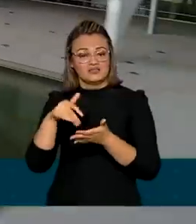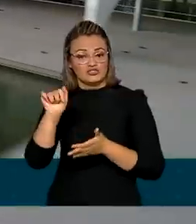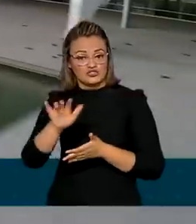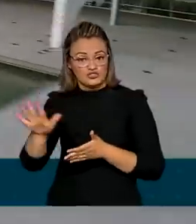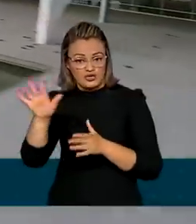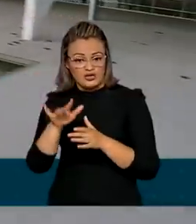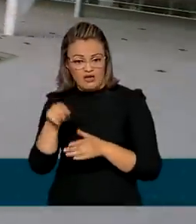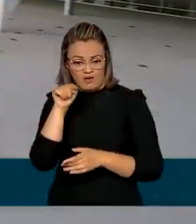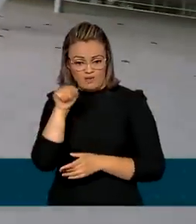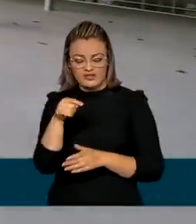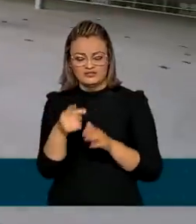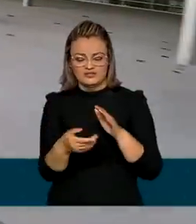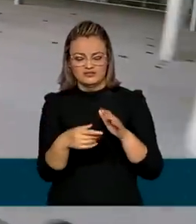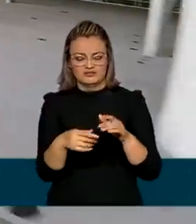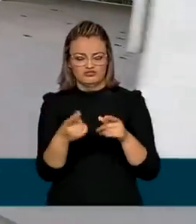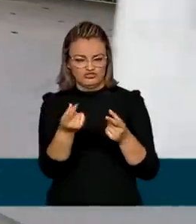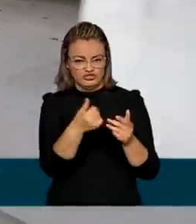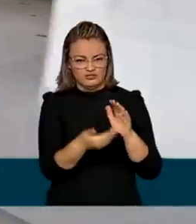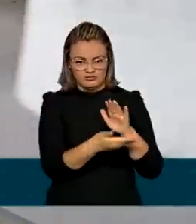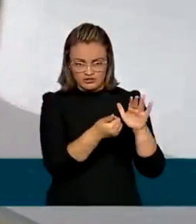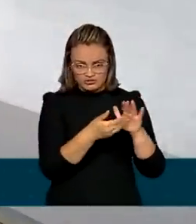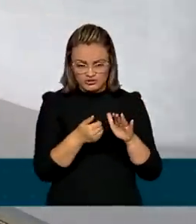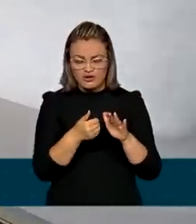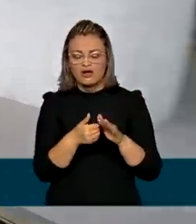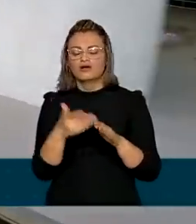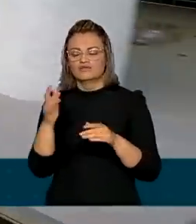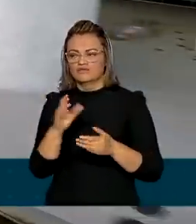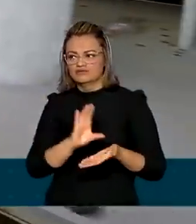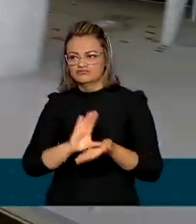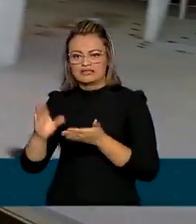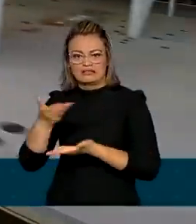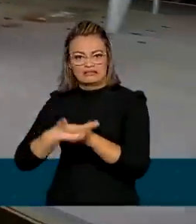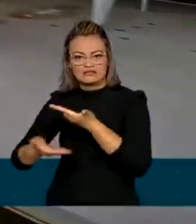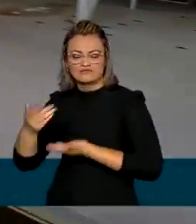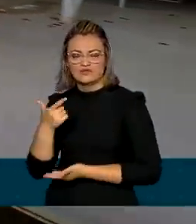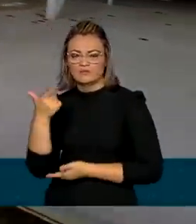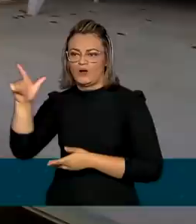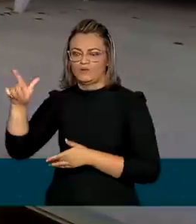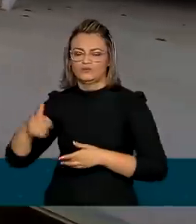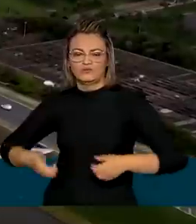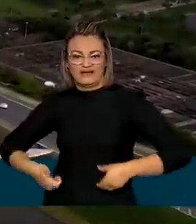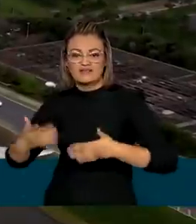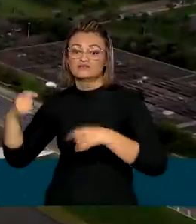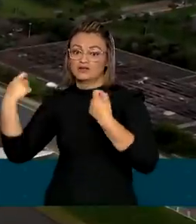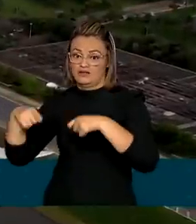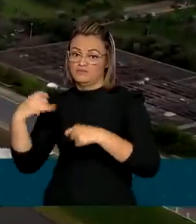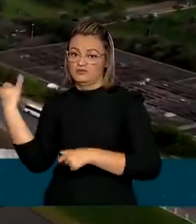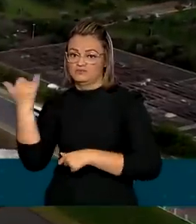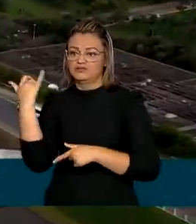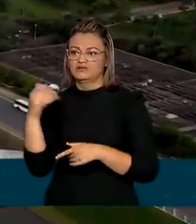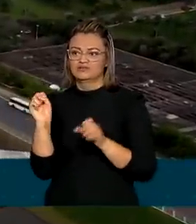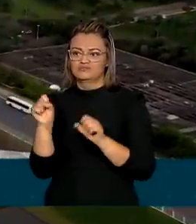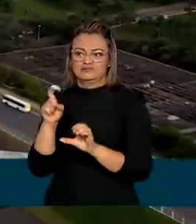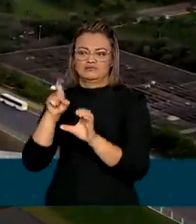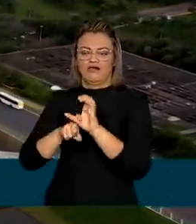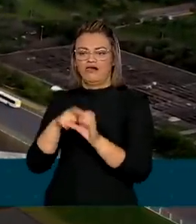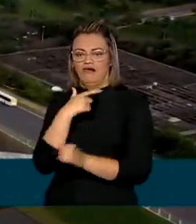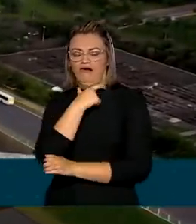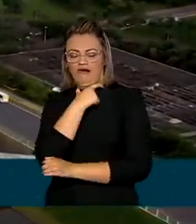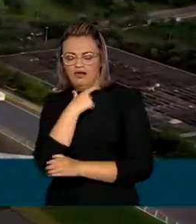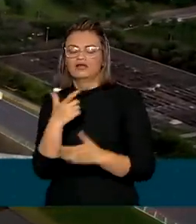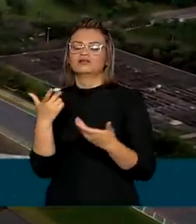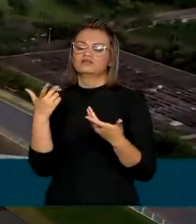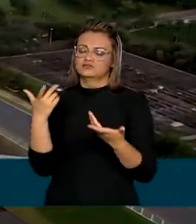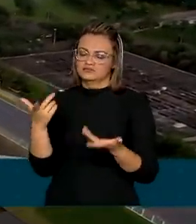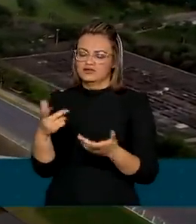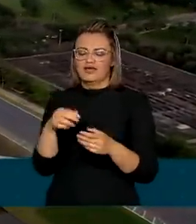esse dinheiro vetado será remanejado para cobrir despesas obrigatórias que têm risco de ficar com recursos insuficientes